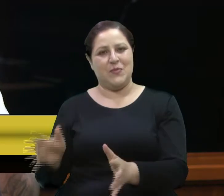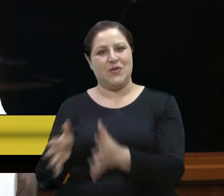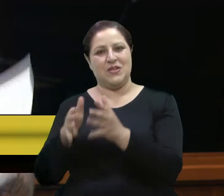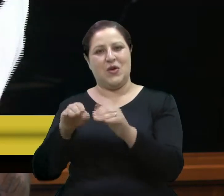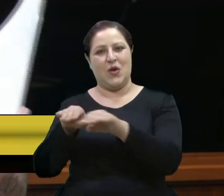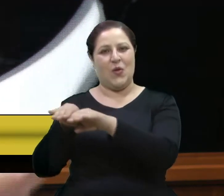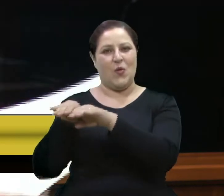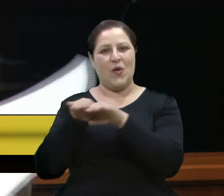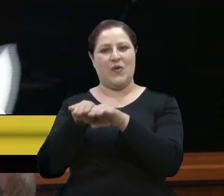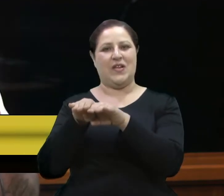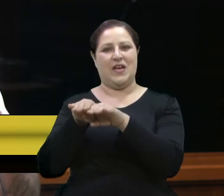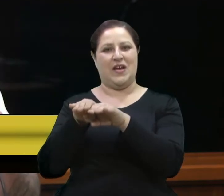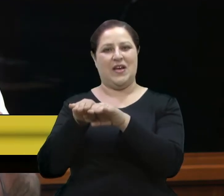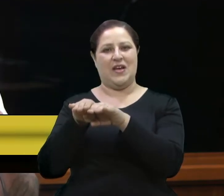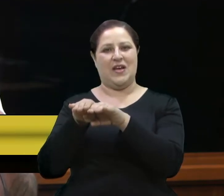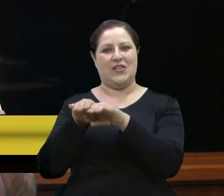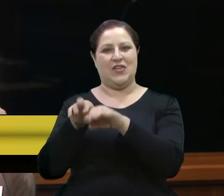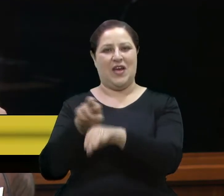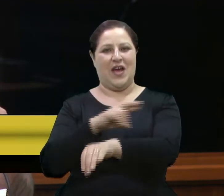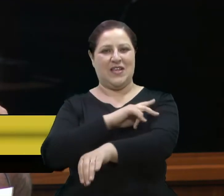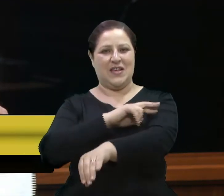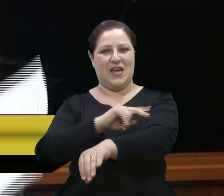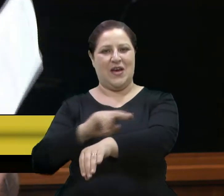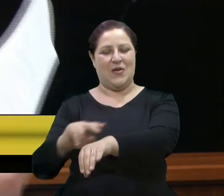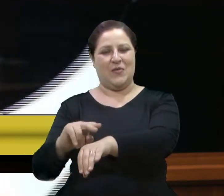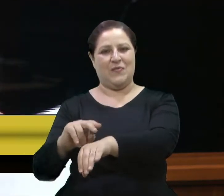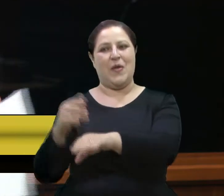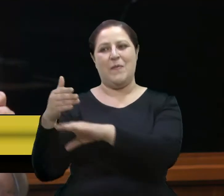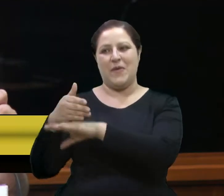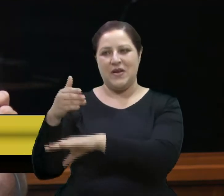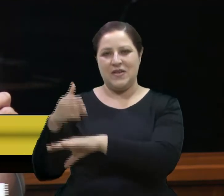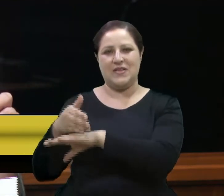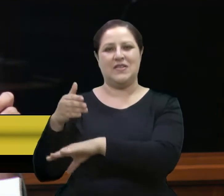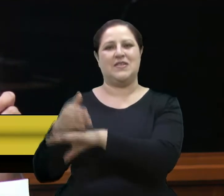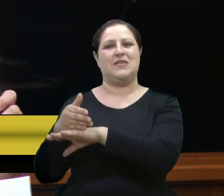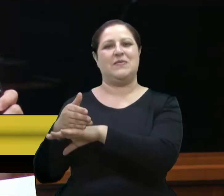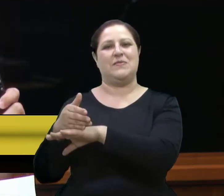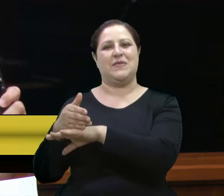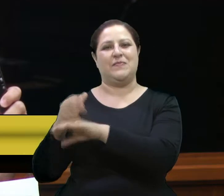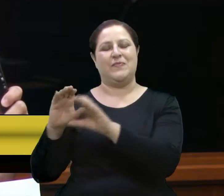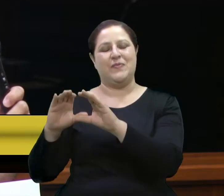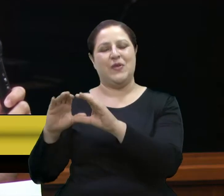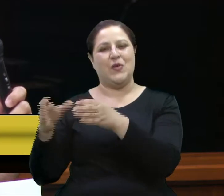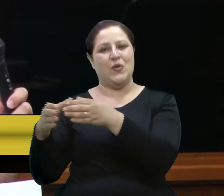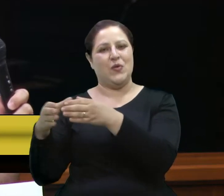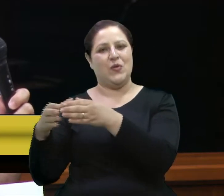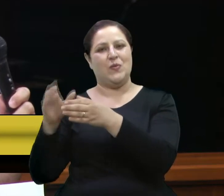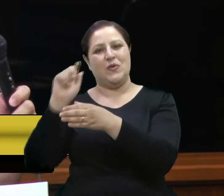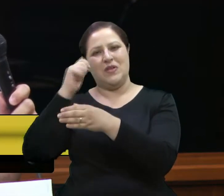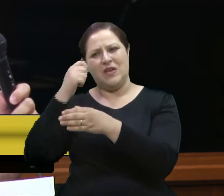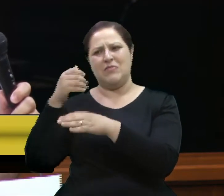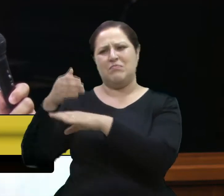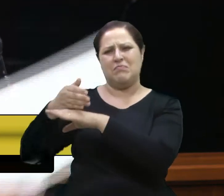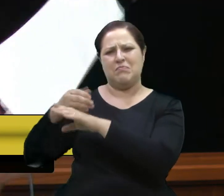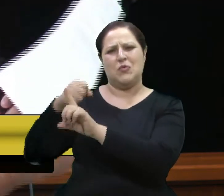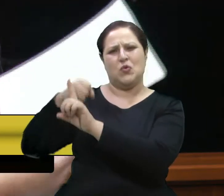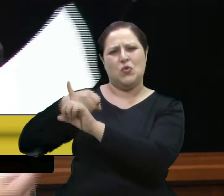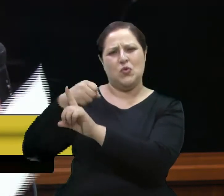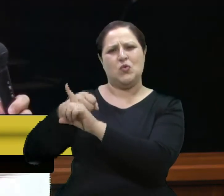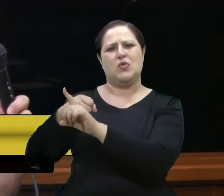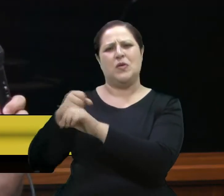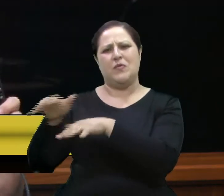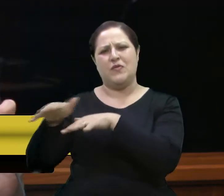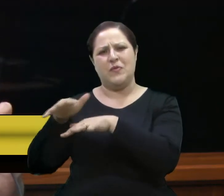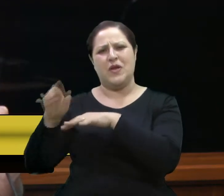governo Pepe, participa do Conselho Municipal da Comunidade Negra, militante do Movimento Negro Unificado, e a